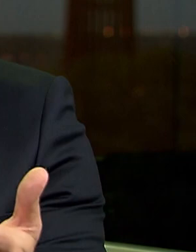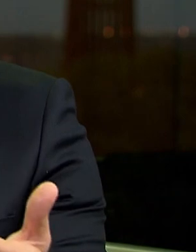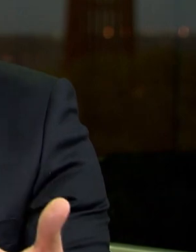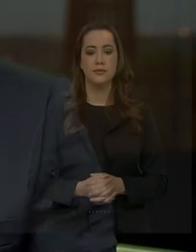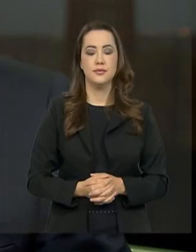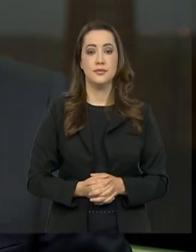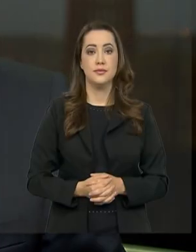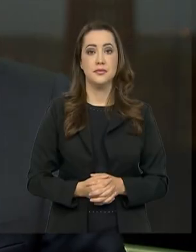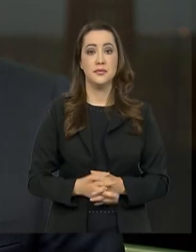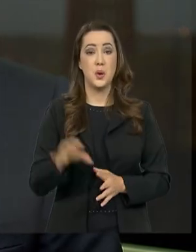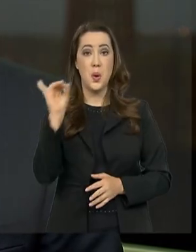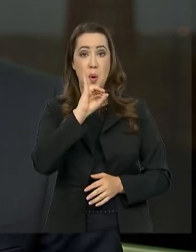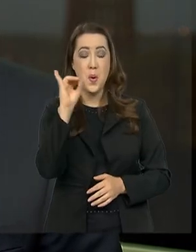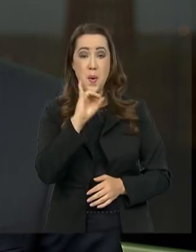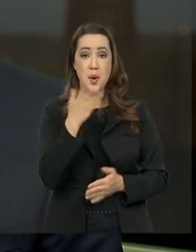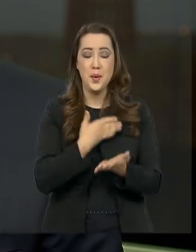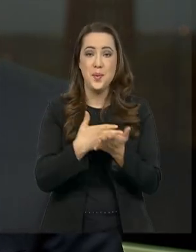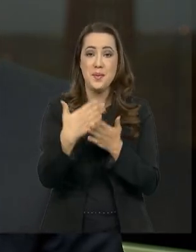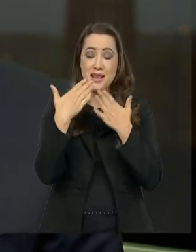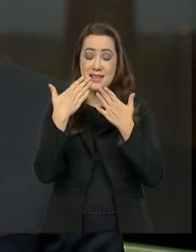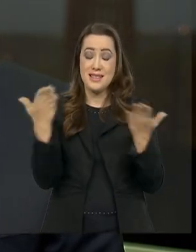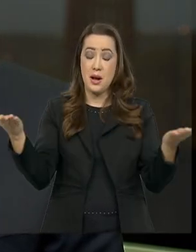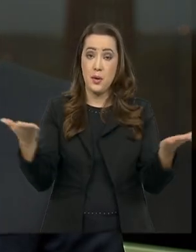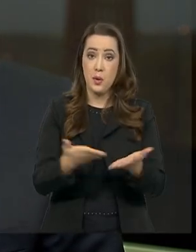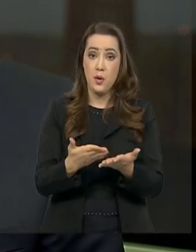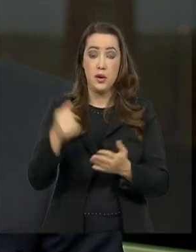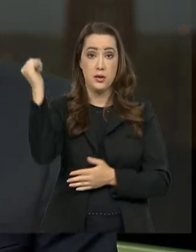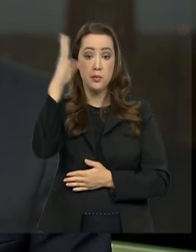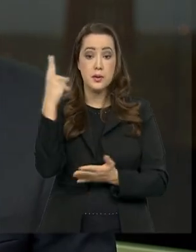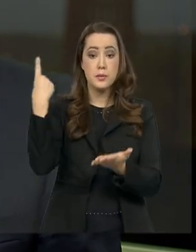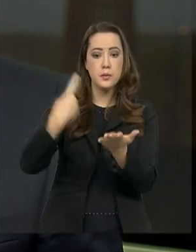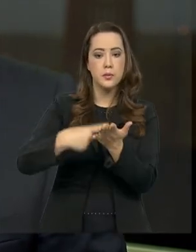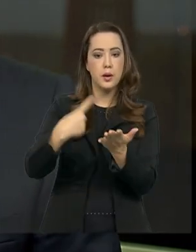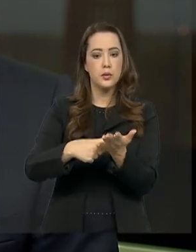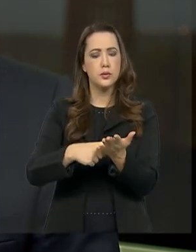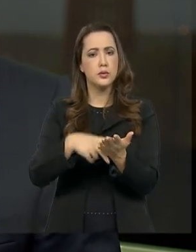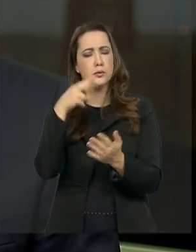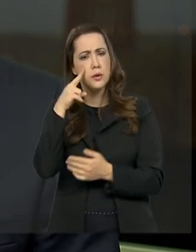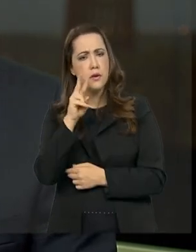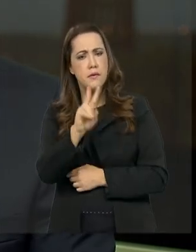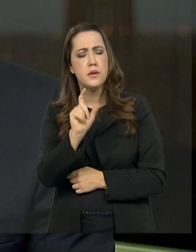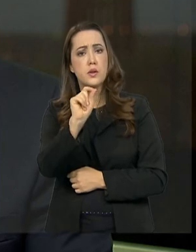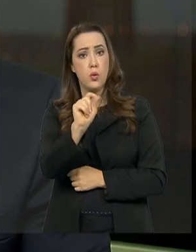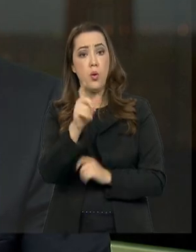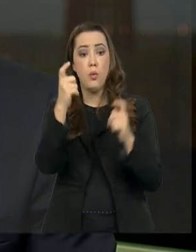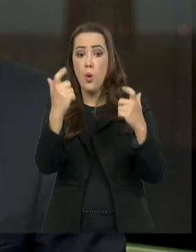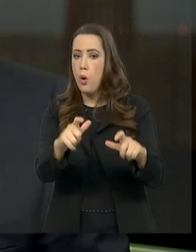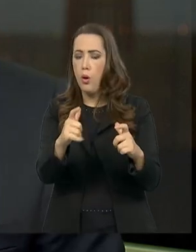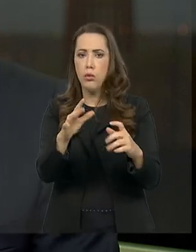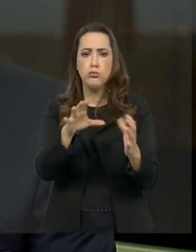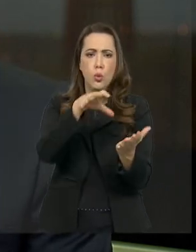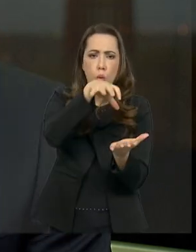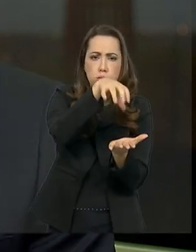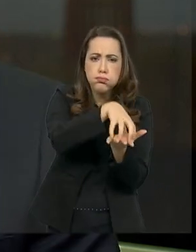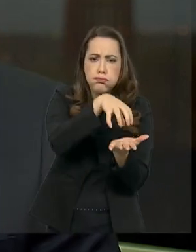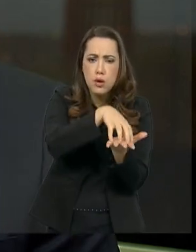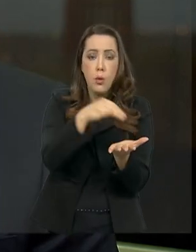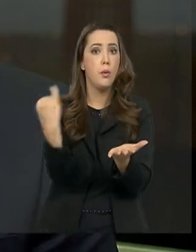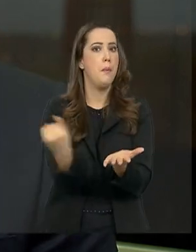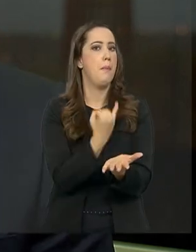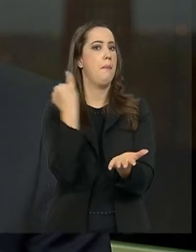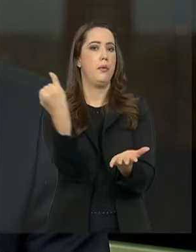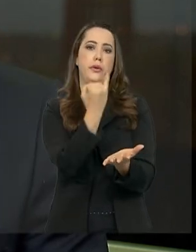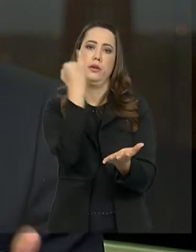Olá, agora mais um Brasil em Pauta. Considerada uma das estruturas essenciais da Presidência da